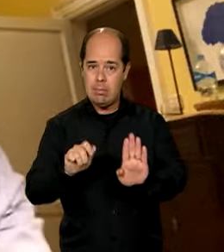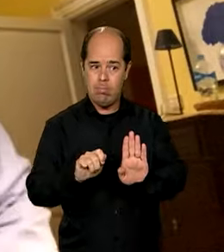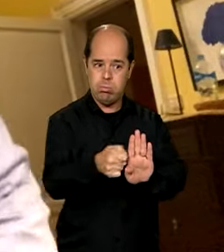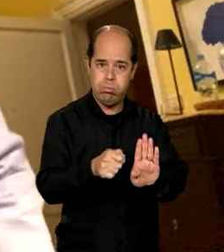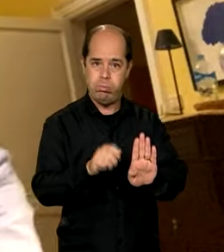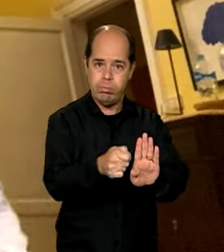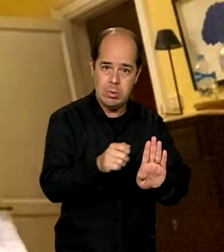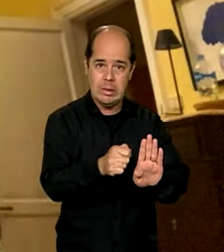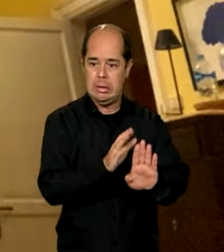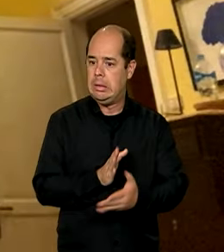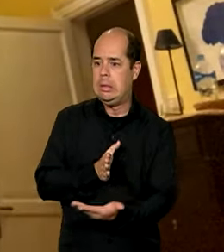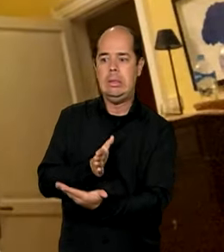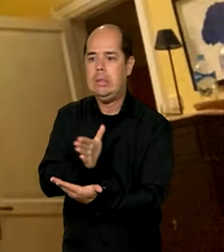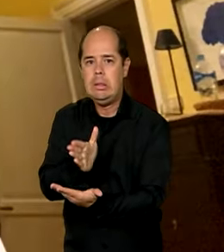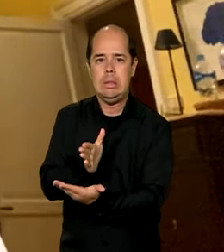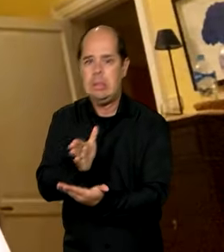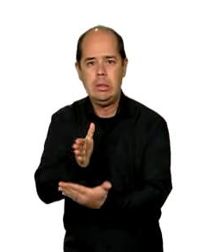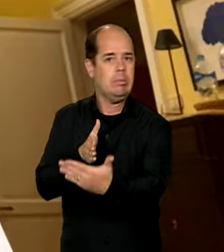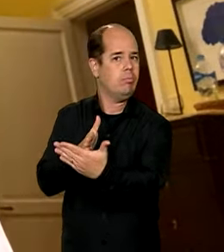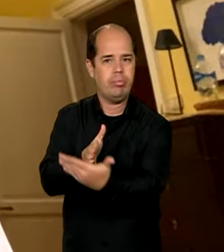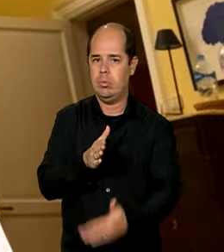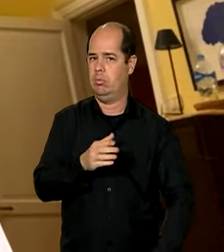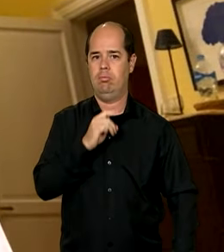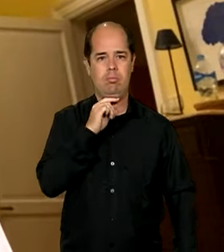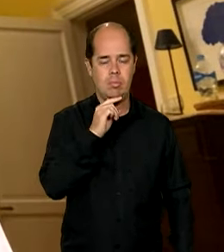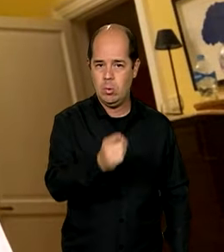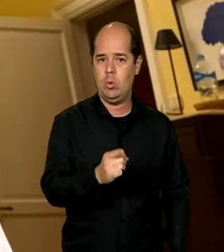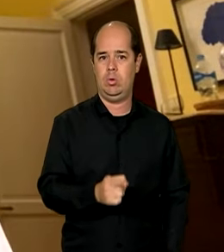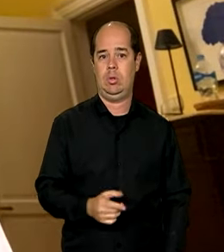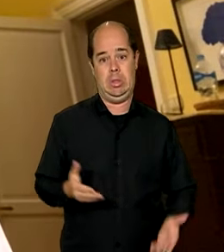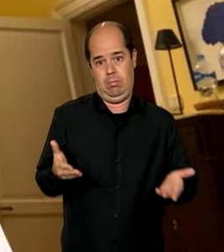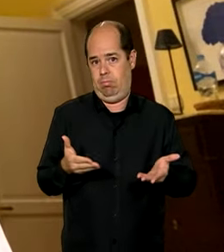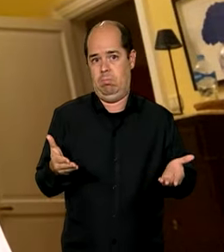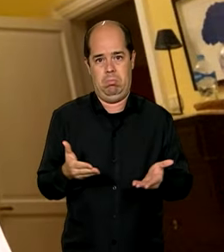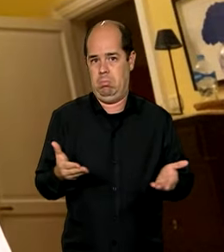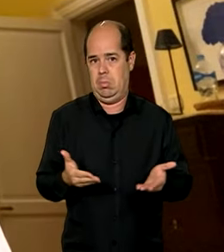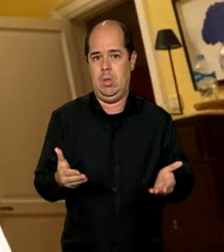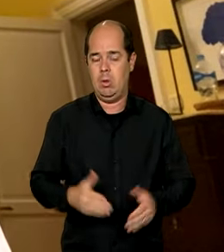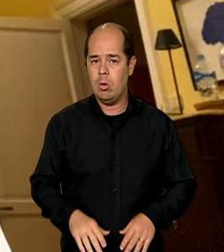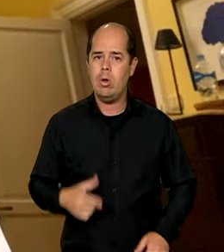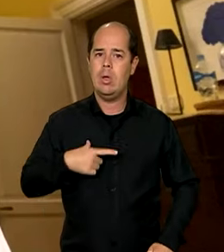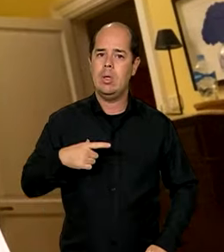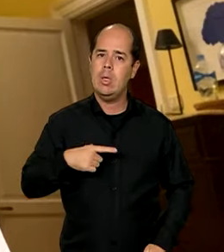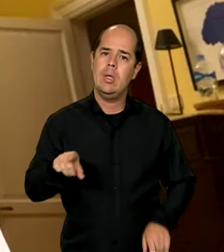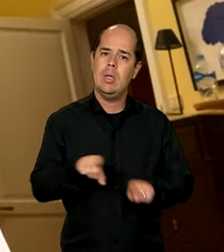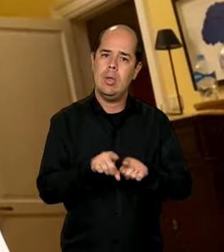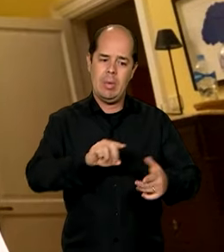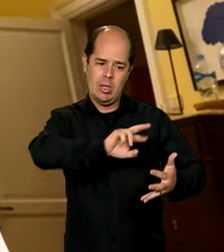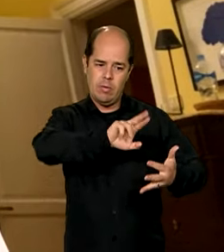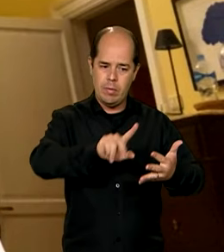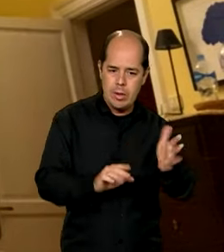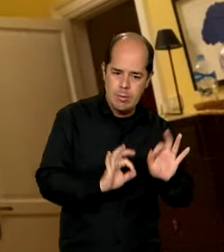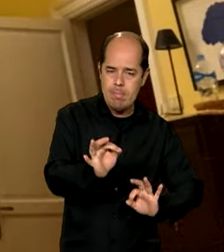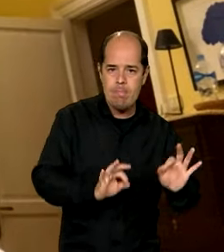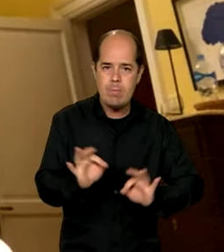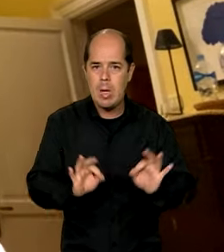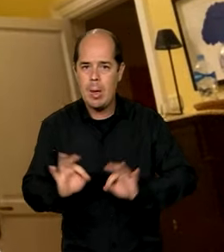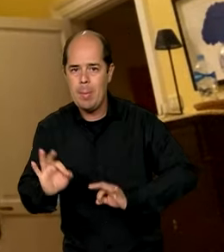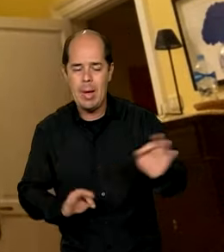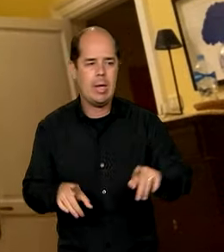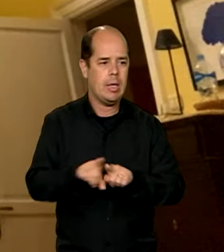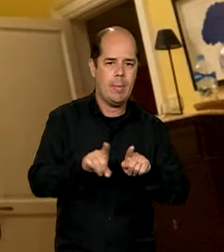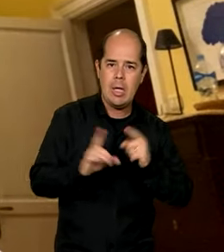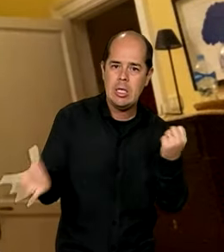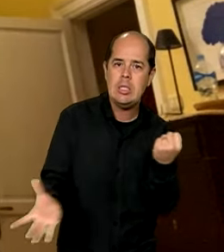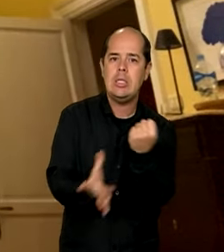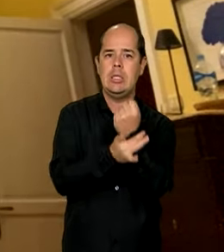portanto não há como passar por enquanto. Há muitos aspectos operacionais que não são simples e também questões de segurança,